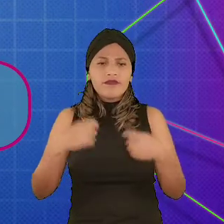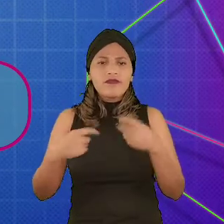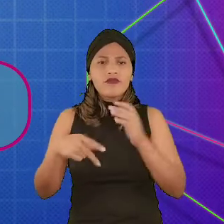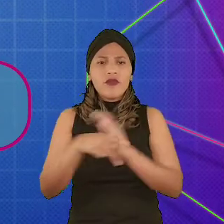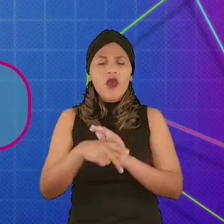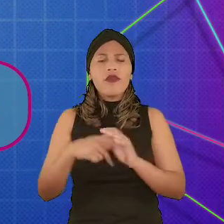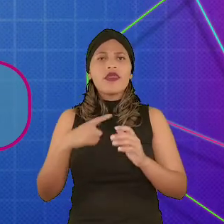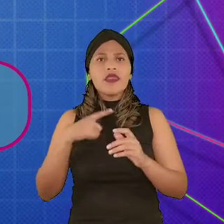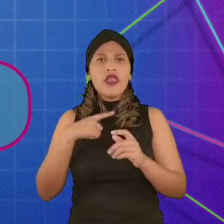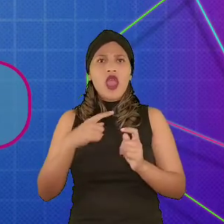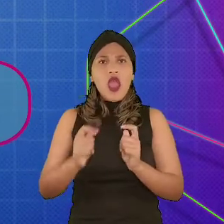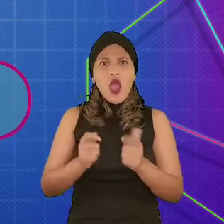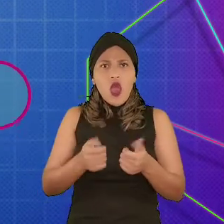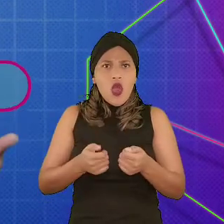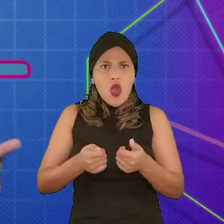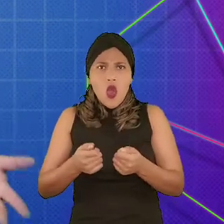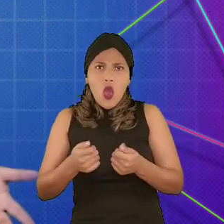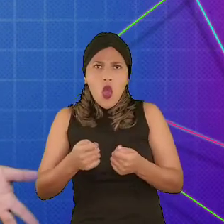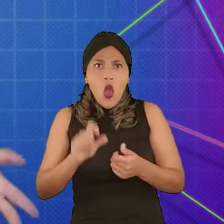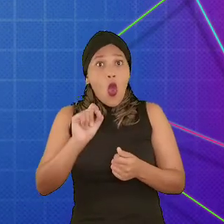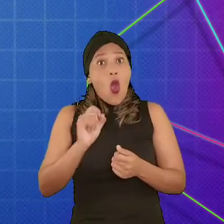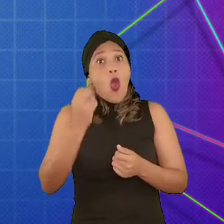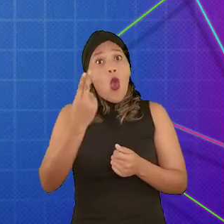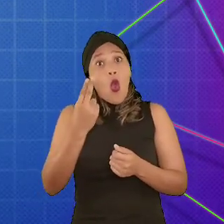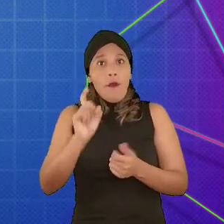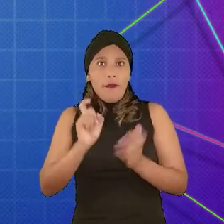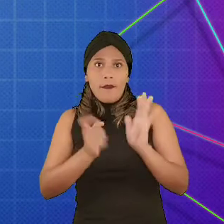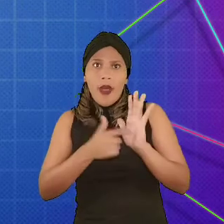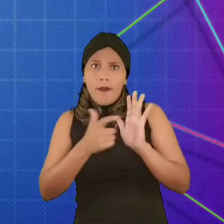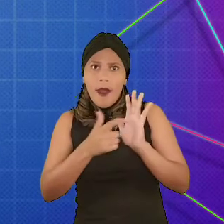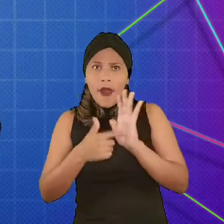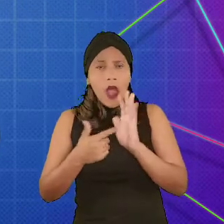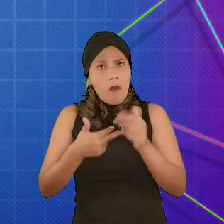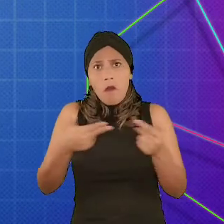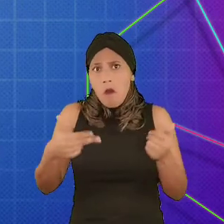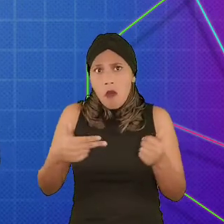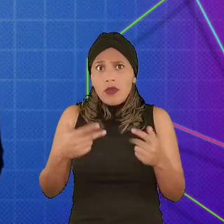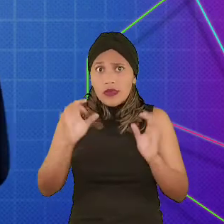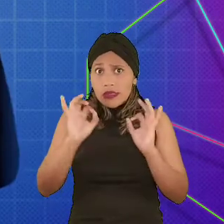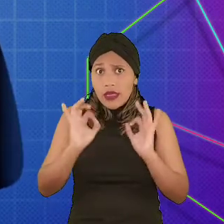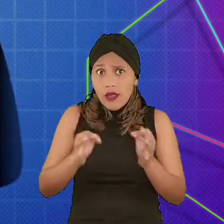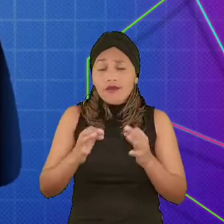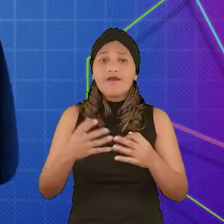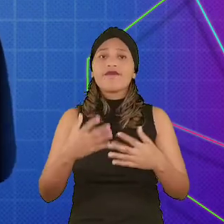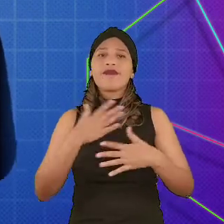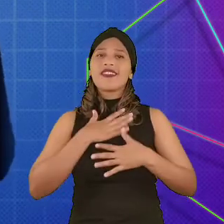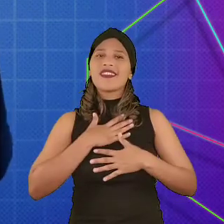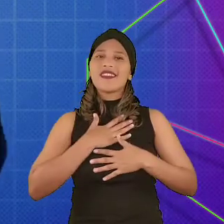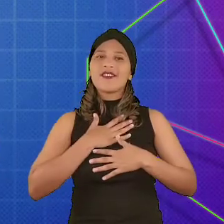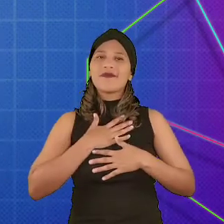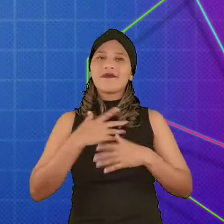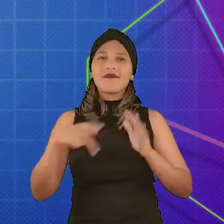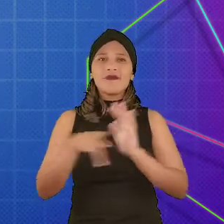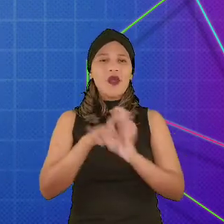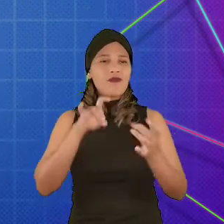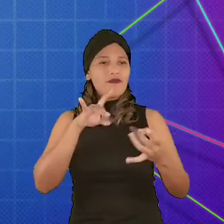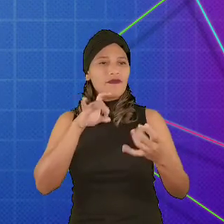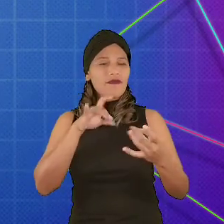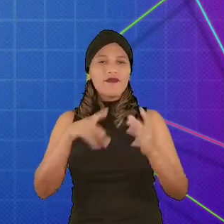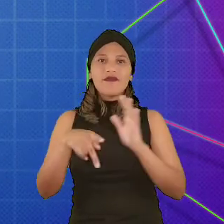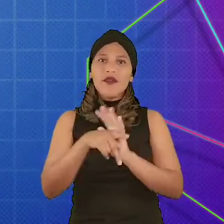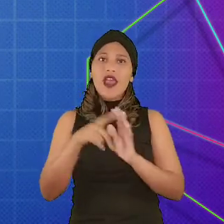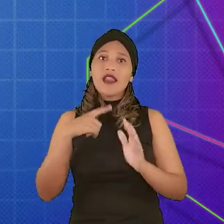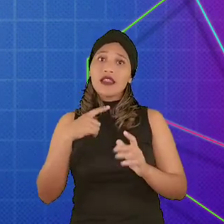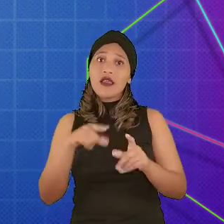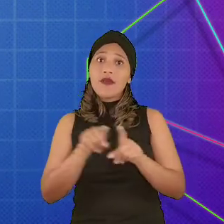um controle ou botão que gerará uma resposta na tela, certo? O quão satisfeito o jogador fica com a resposta em